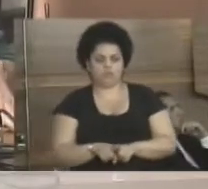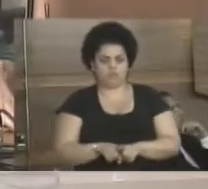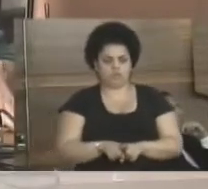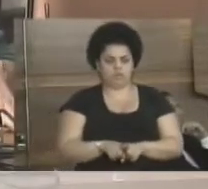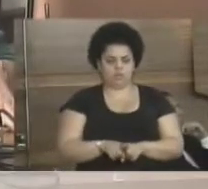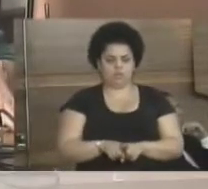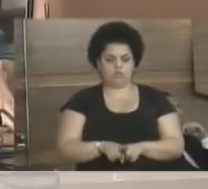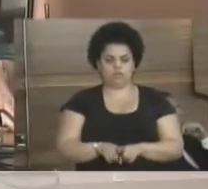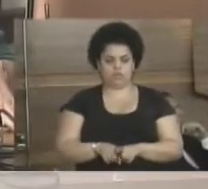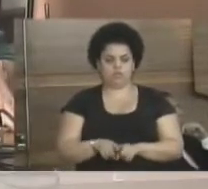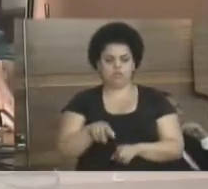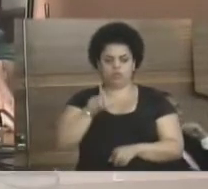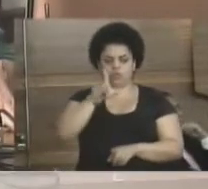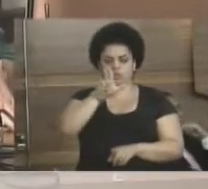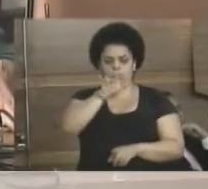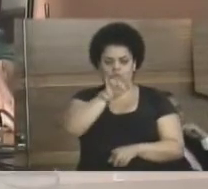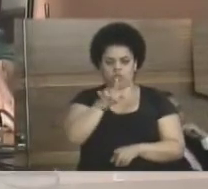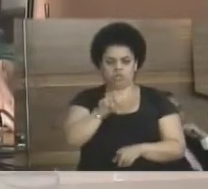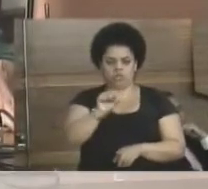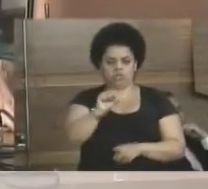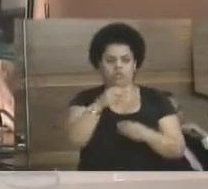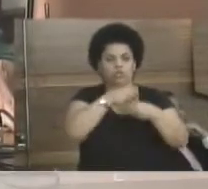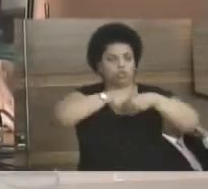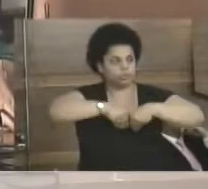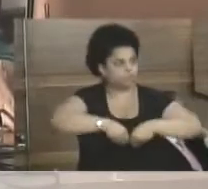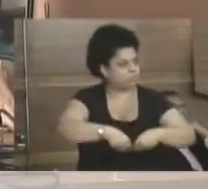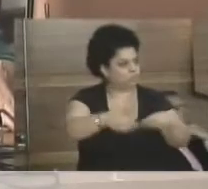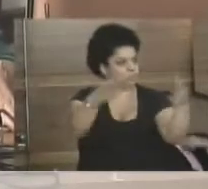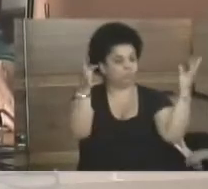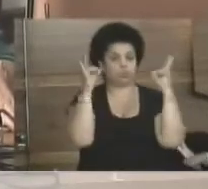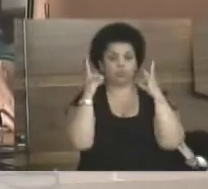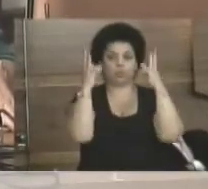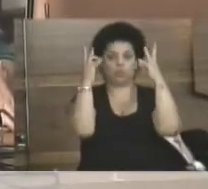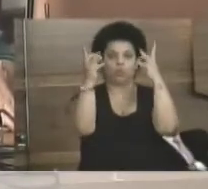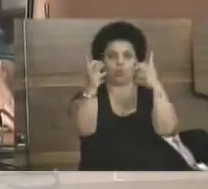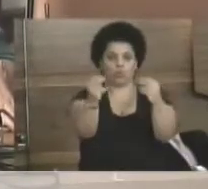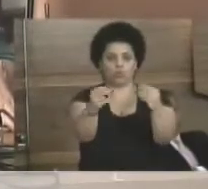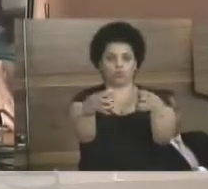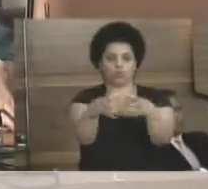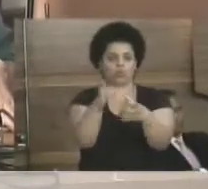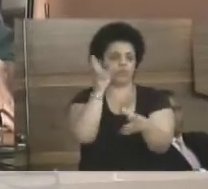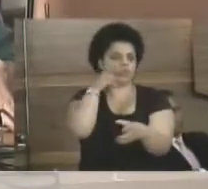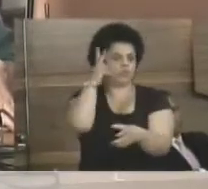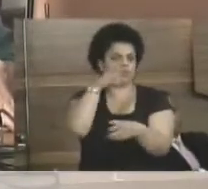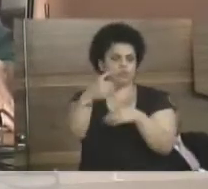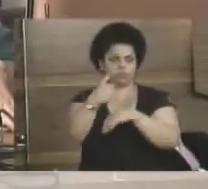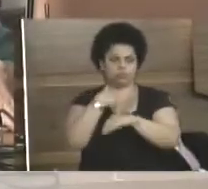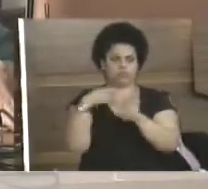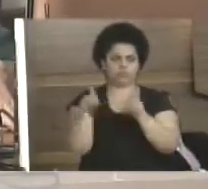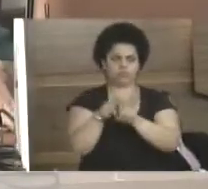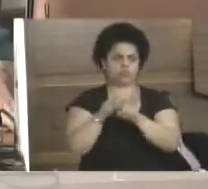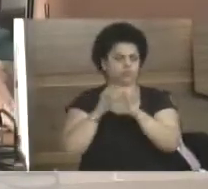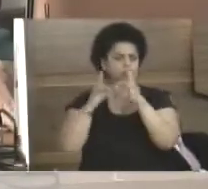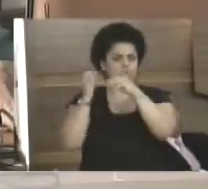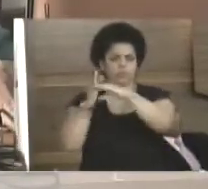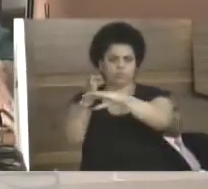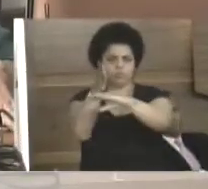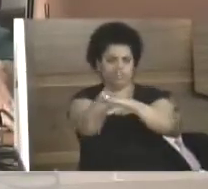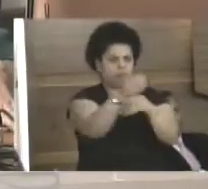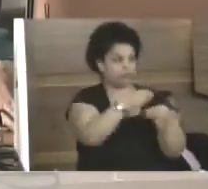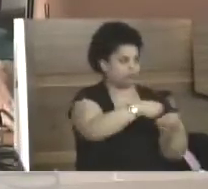o Luiz Eduardo envia para todos os gabinetes, sempre enviou, envia para o meu, envia para todos. Então,